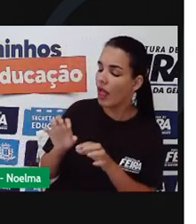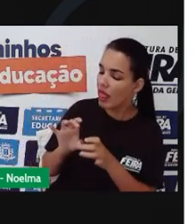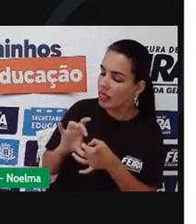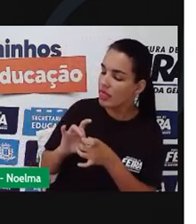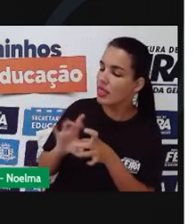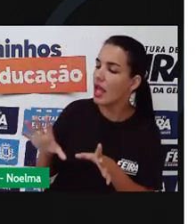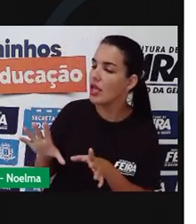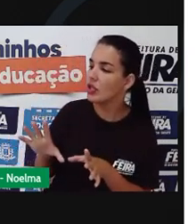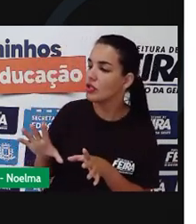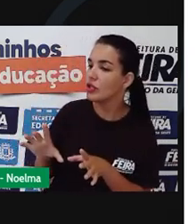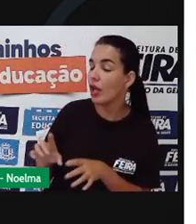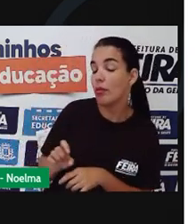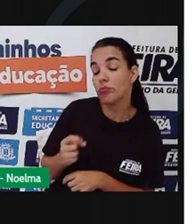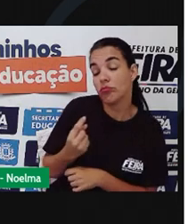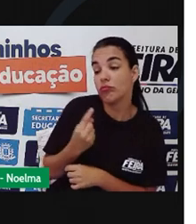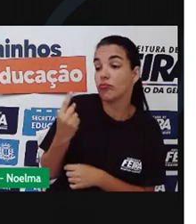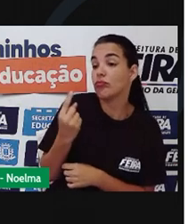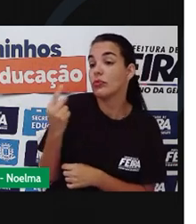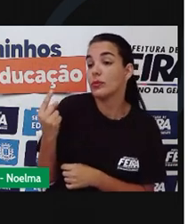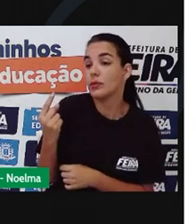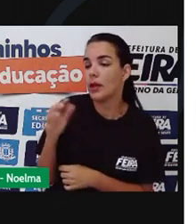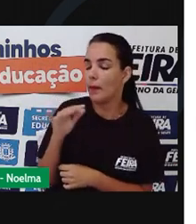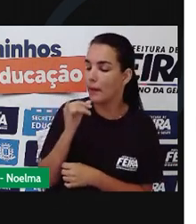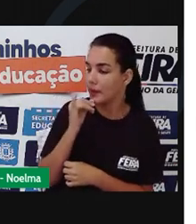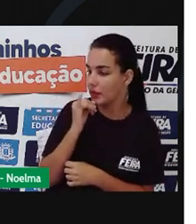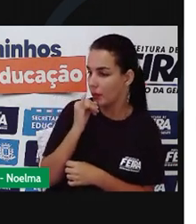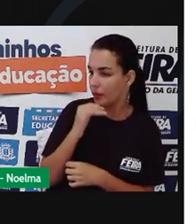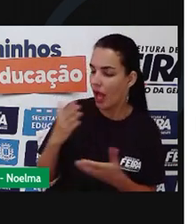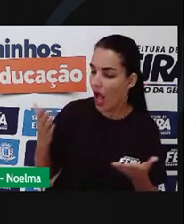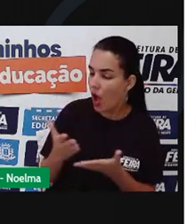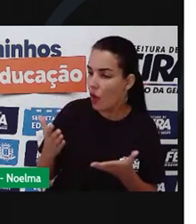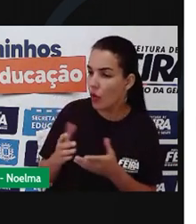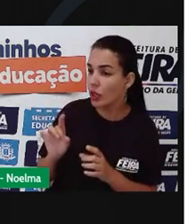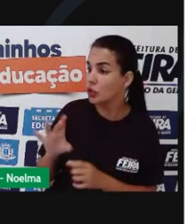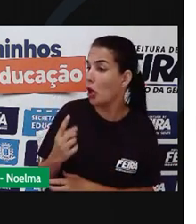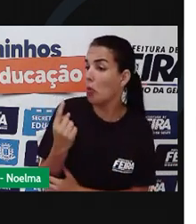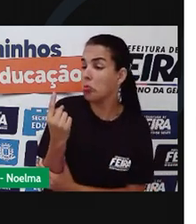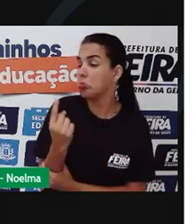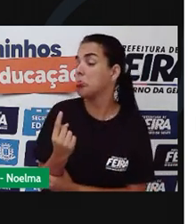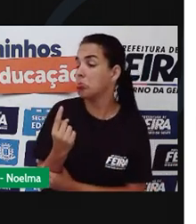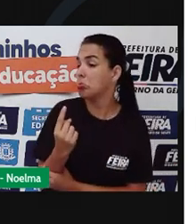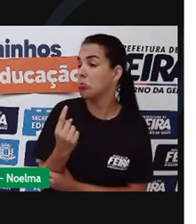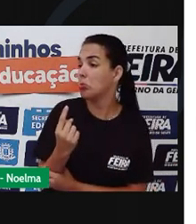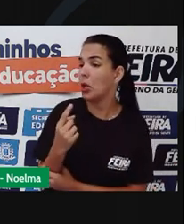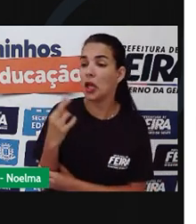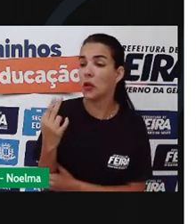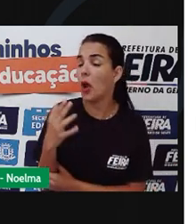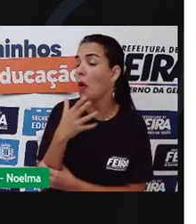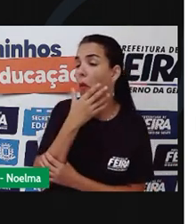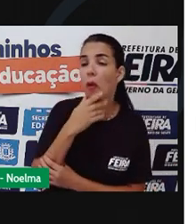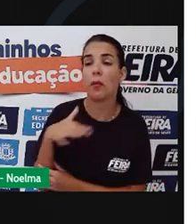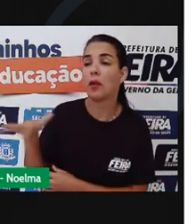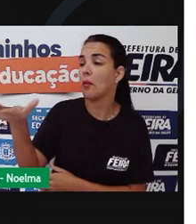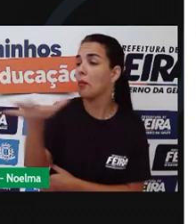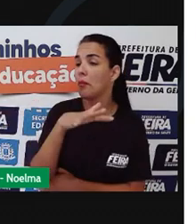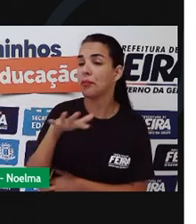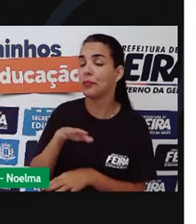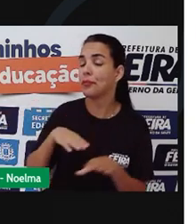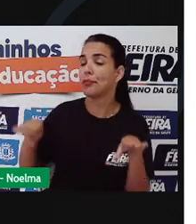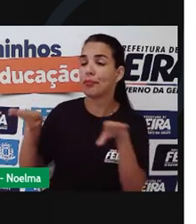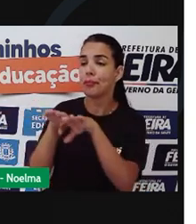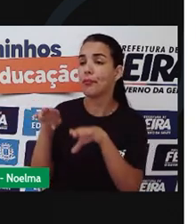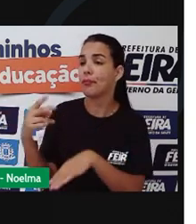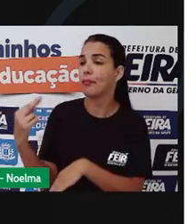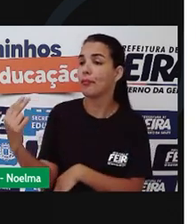ser mais um. Por exemplo, agora, você é só mais um. Igual os homens. Todos iguais.